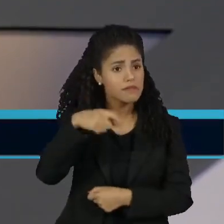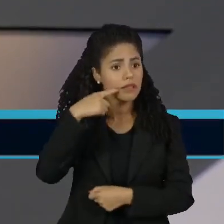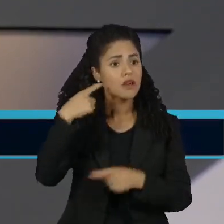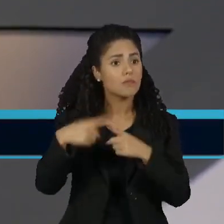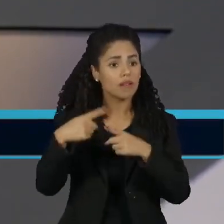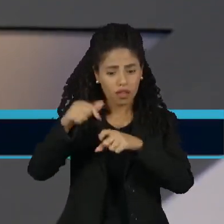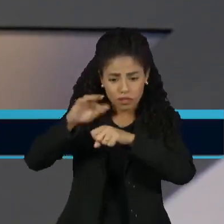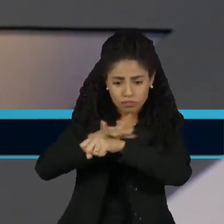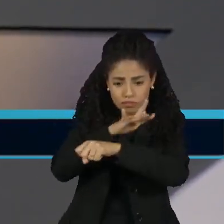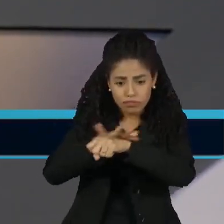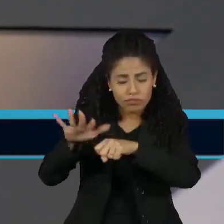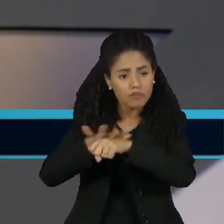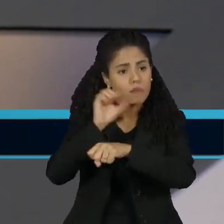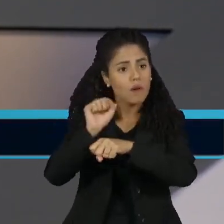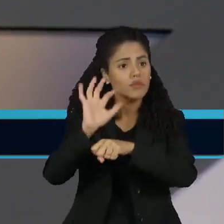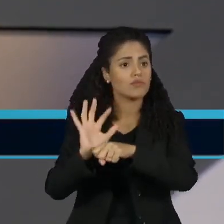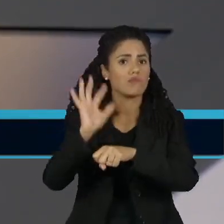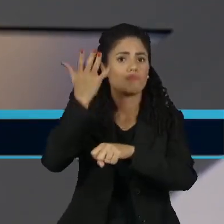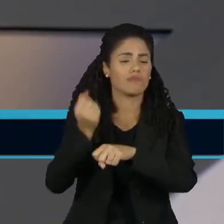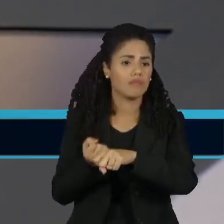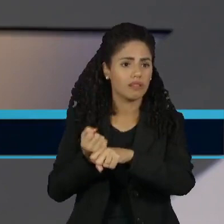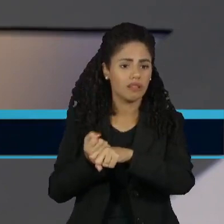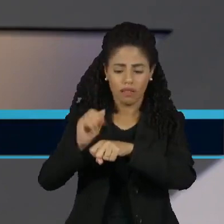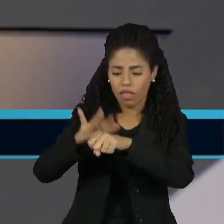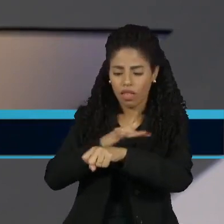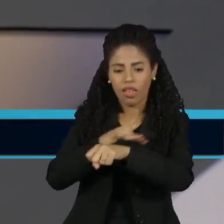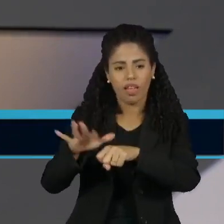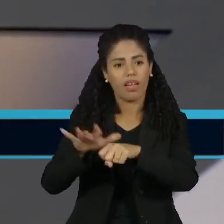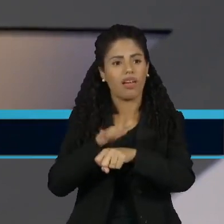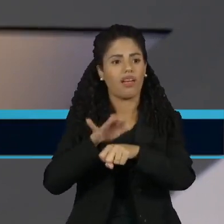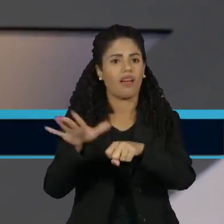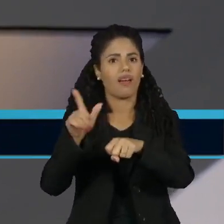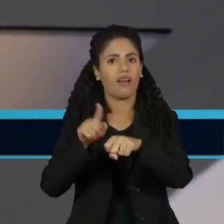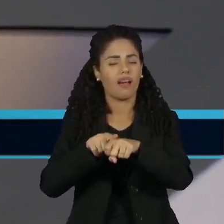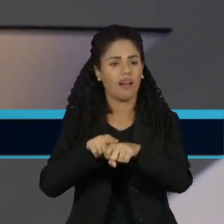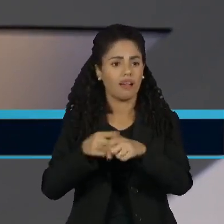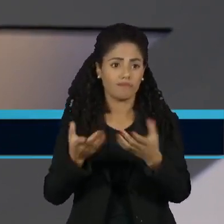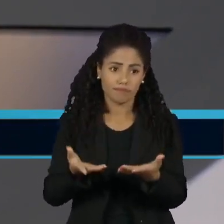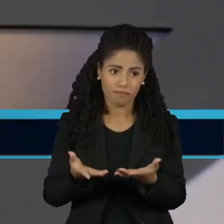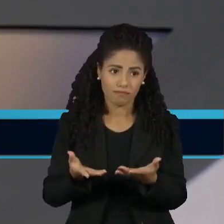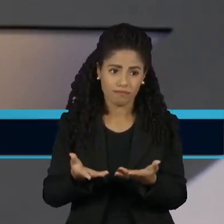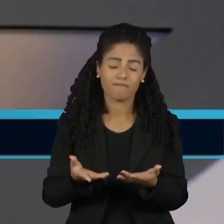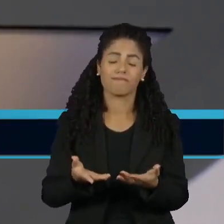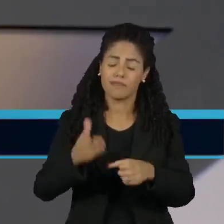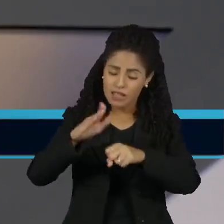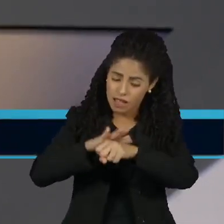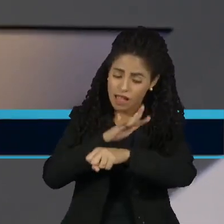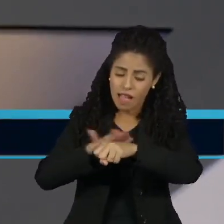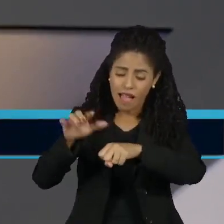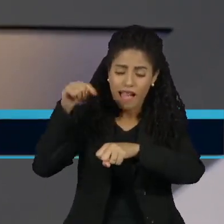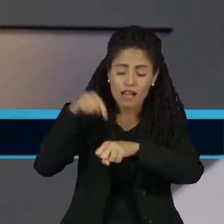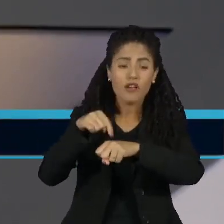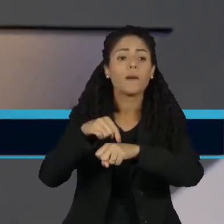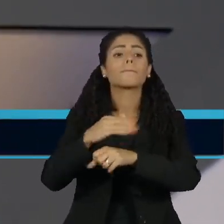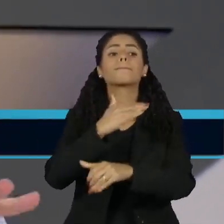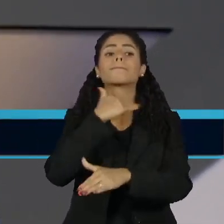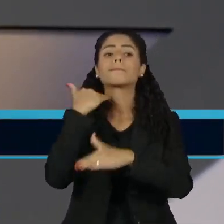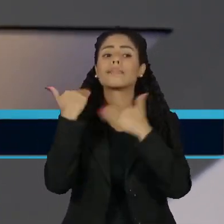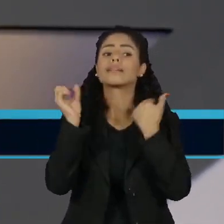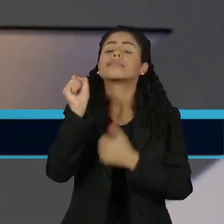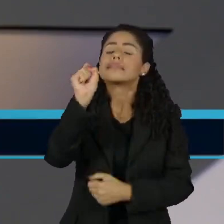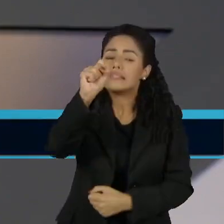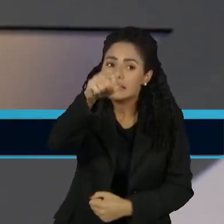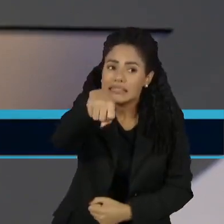uma delas, quer dizer, sarampo não é uma doença benigna. Sarampo mata crianças